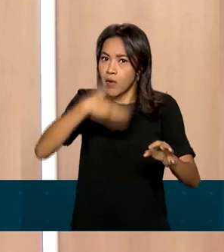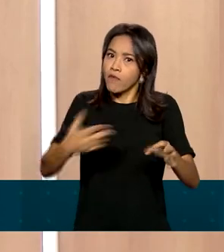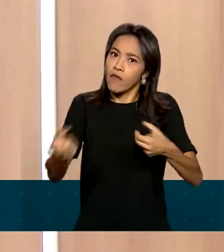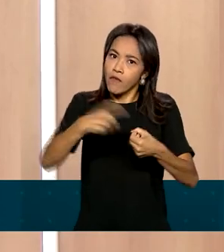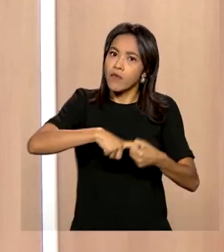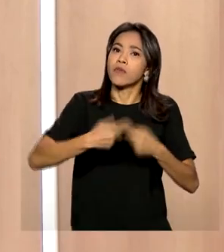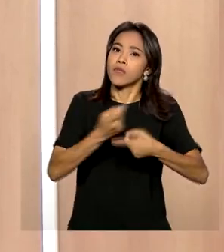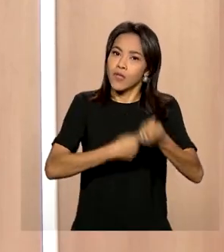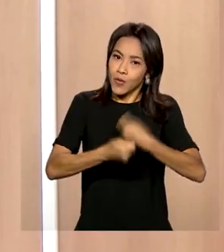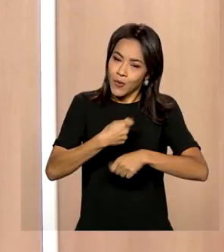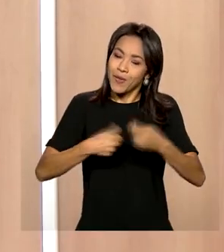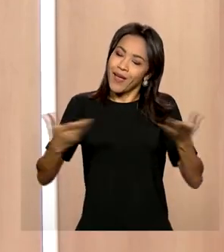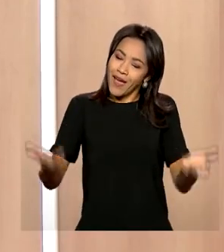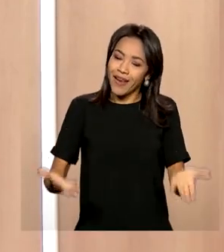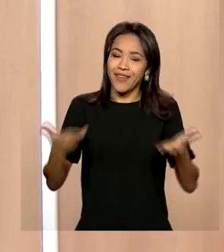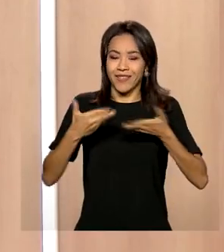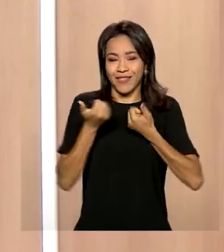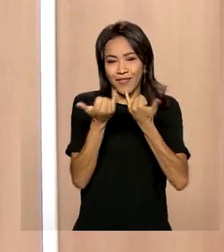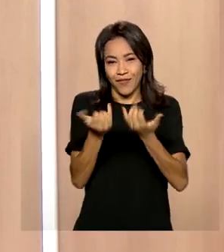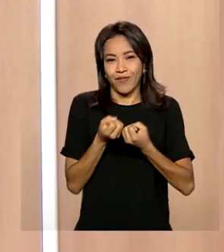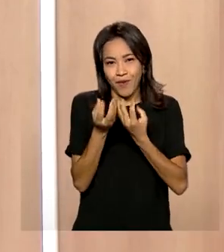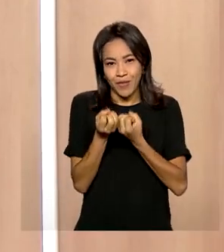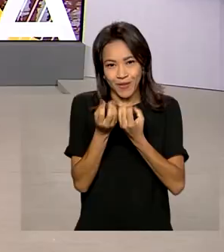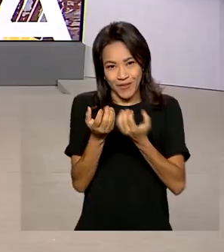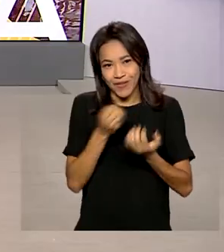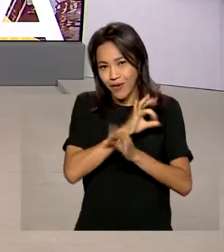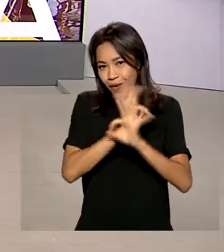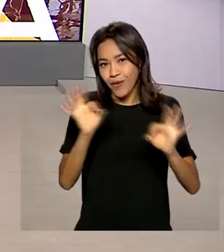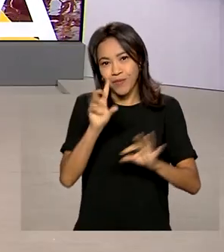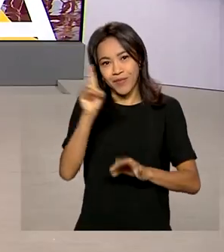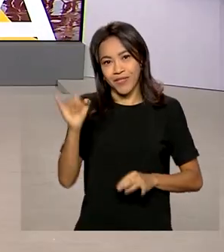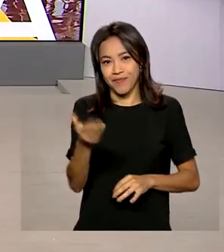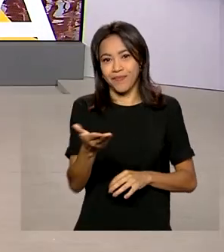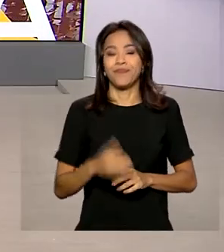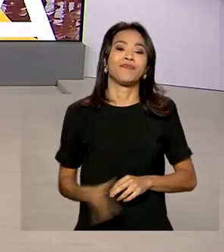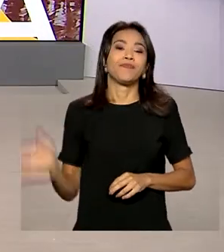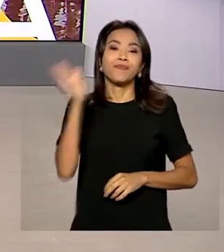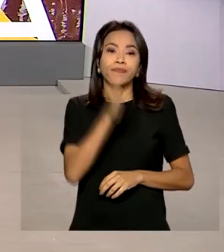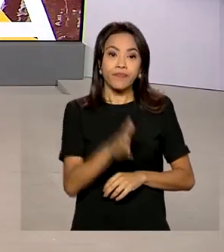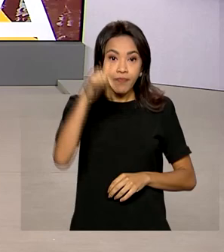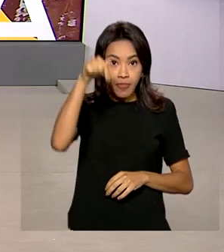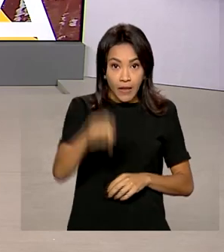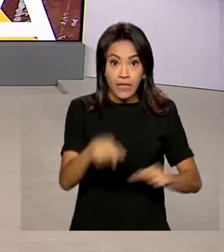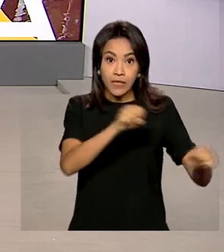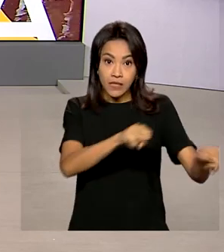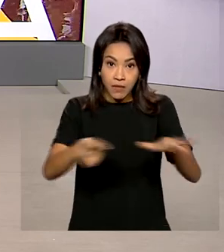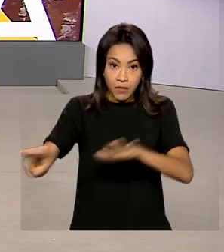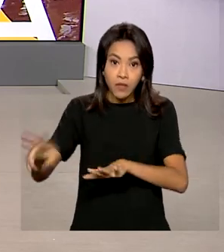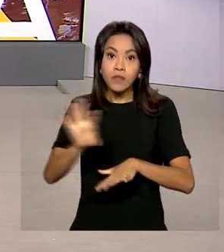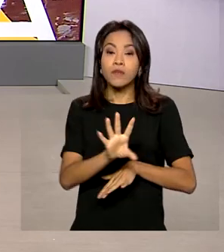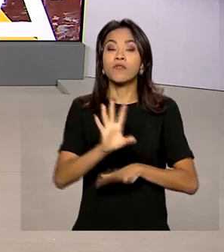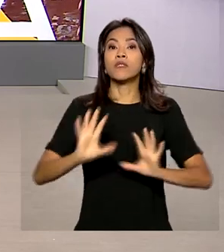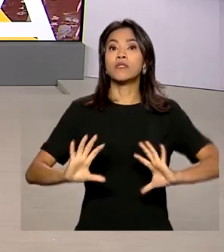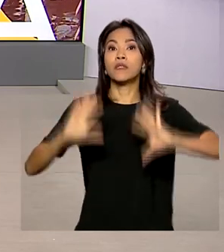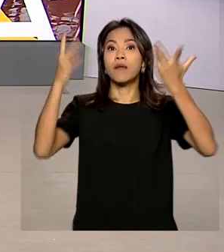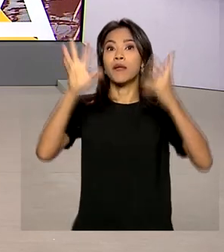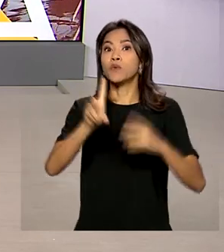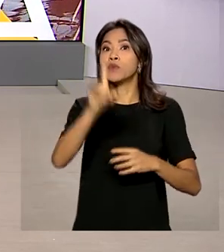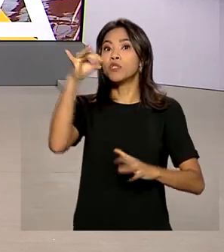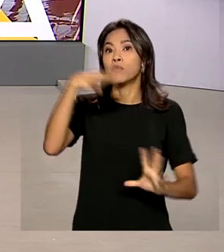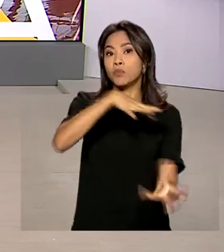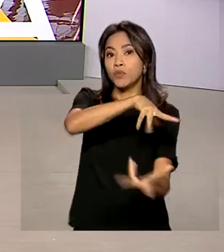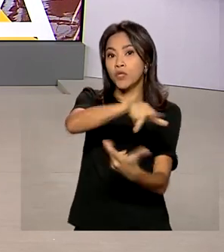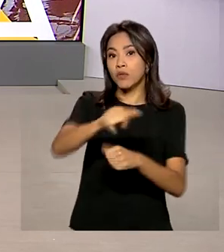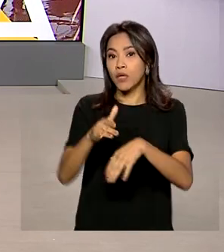Essa é informação que nós tínhamos para hoje. Continue conosco, tenha um ótimo dia. Nessa semana, foi celebrado o Dia Mundial de Combate à Doença de Chagas.